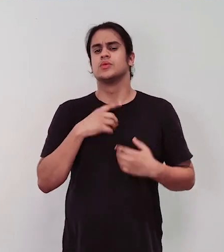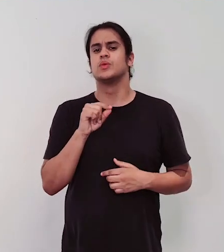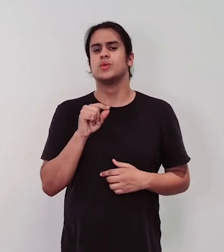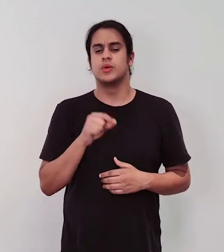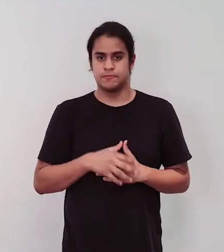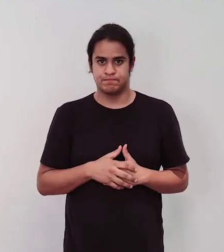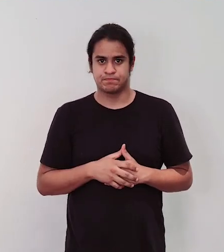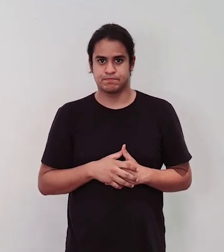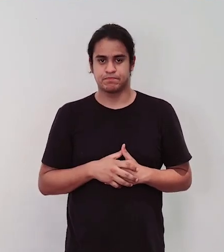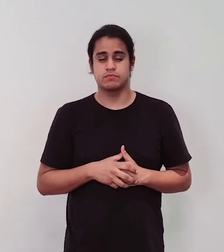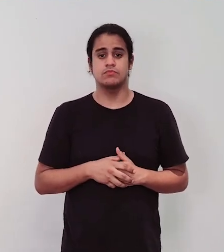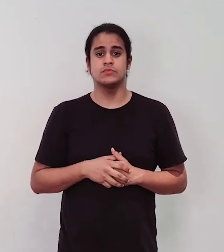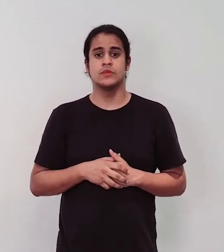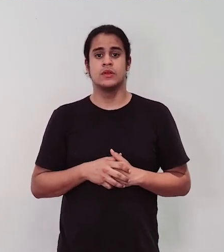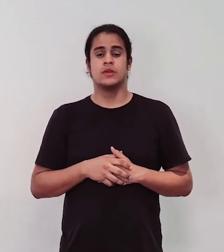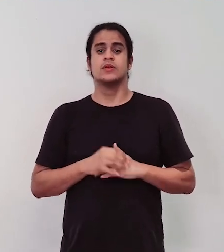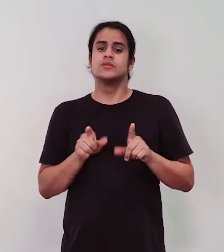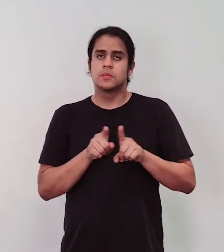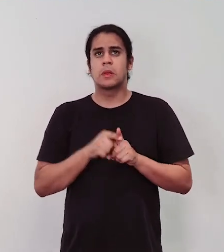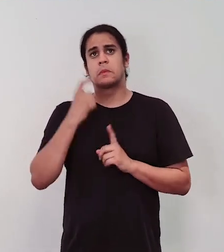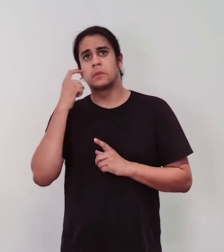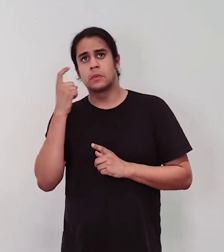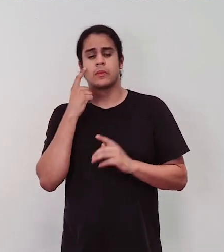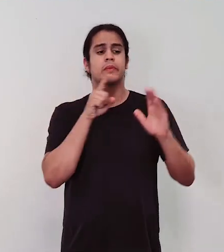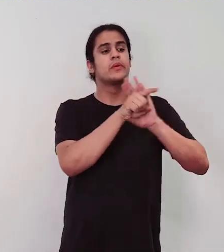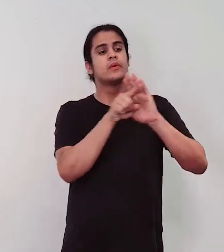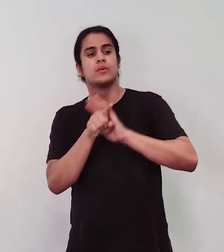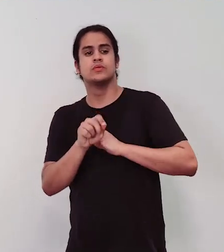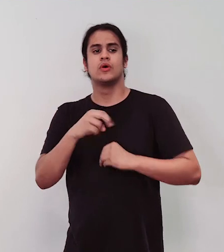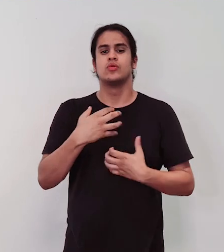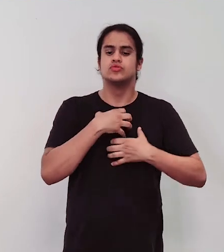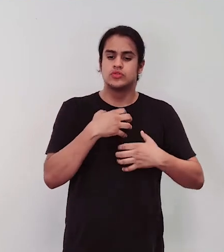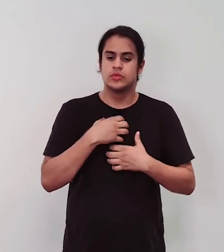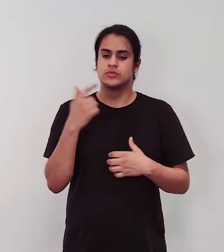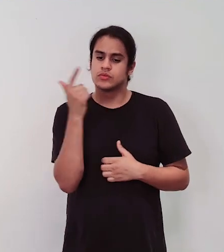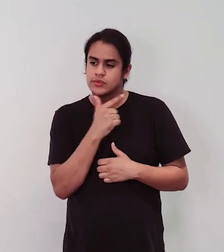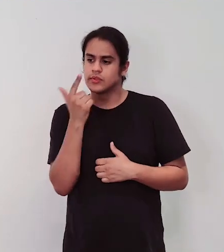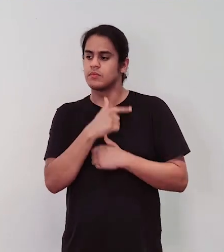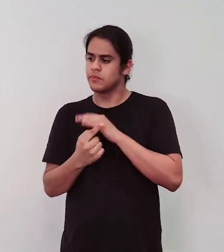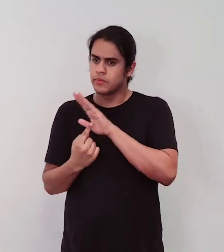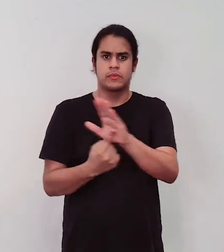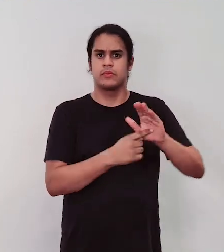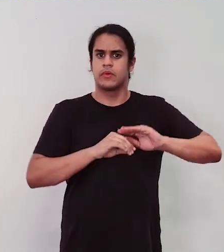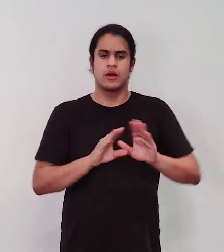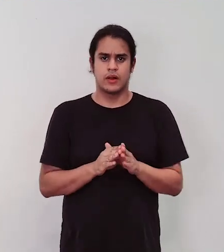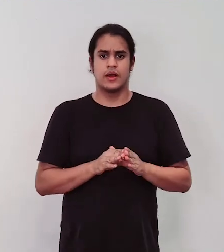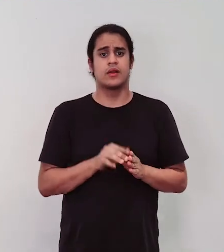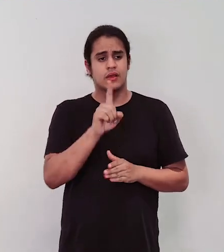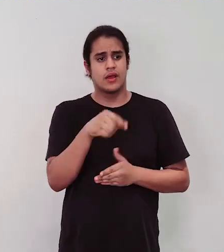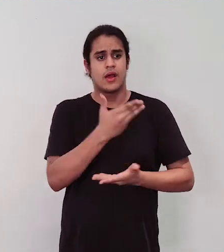e pensando também em perguntas ou formas de tornar evidente que essas relações são